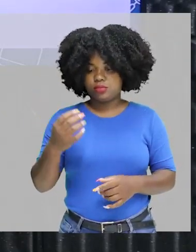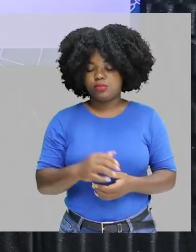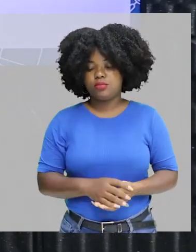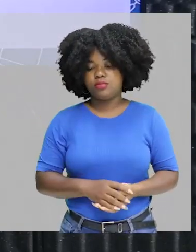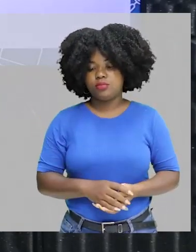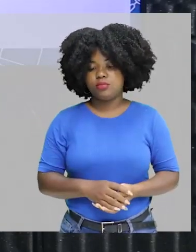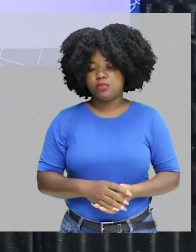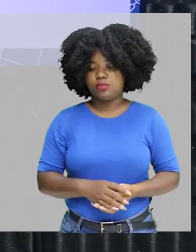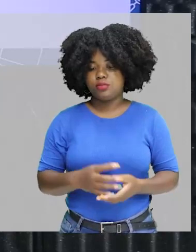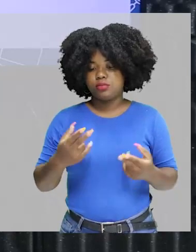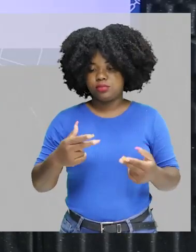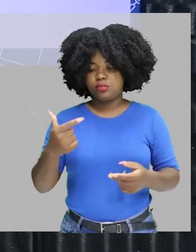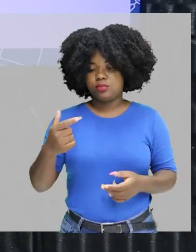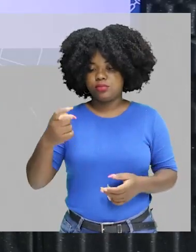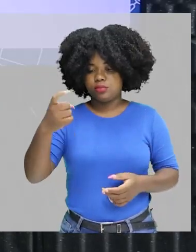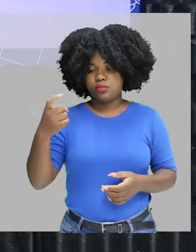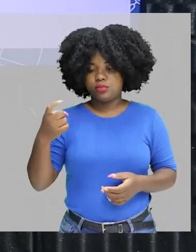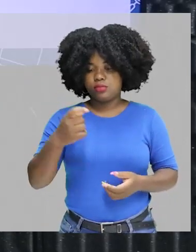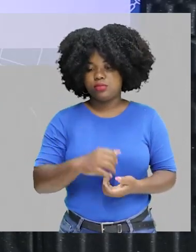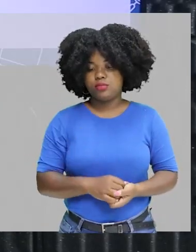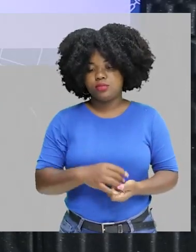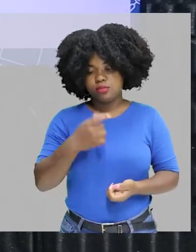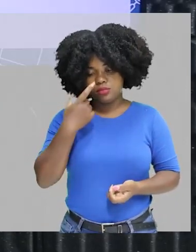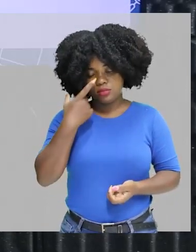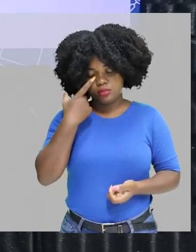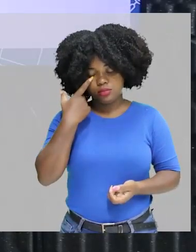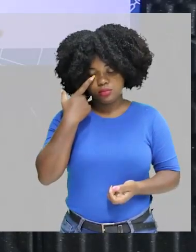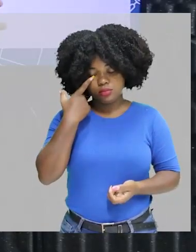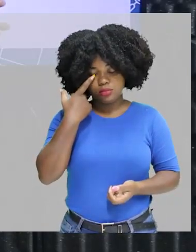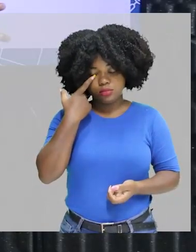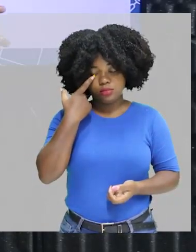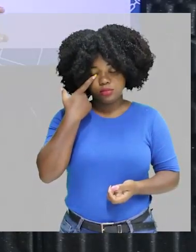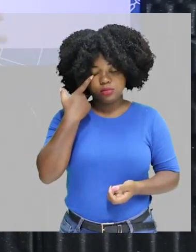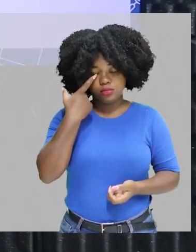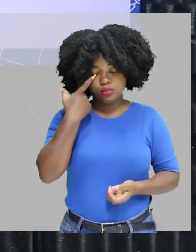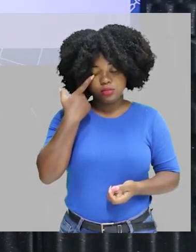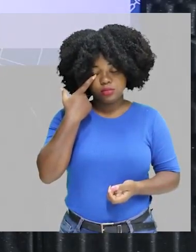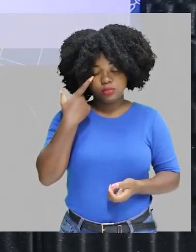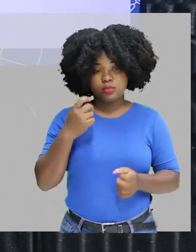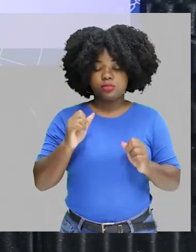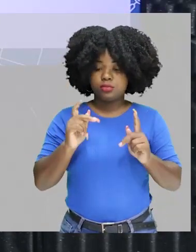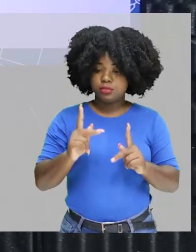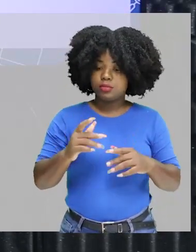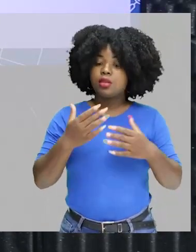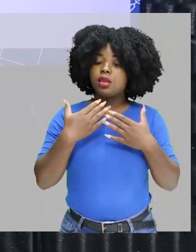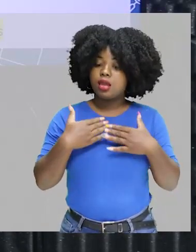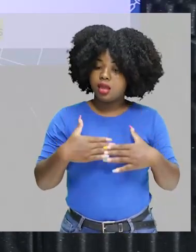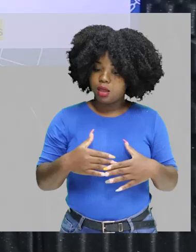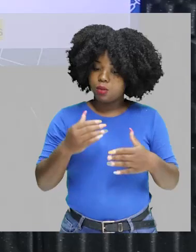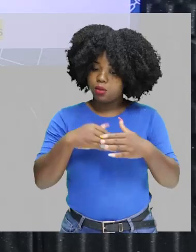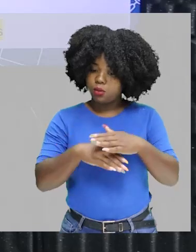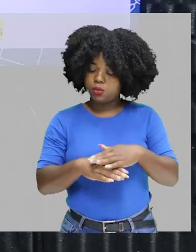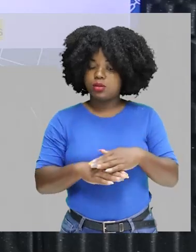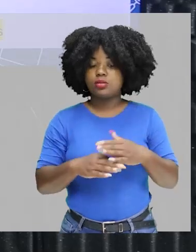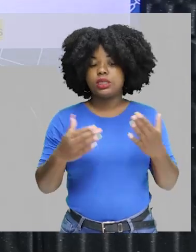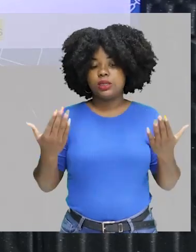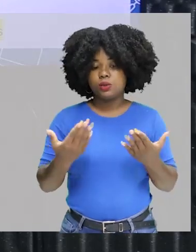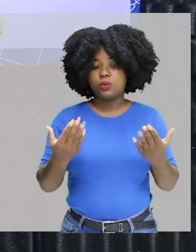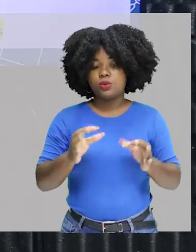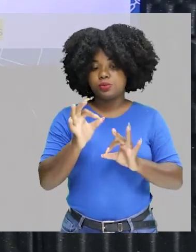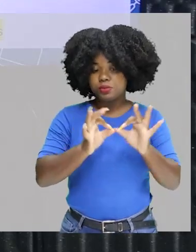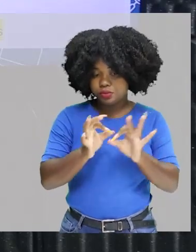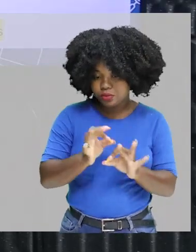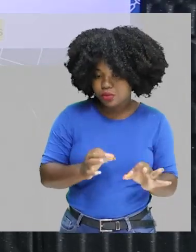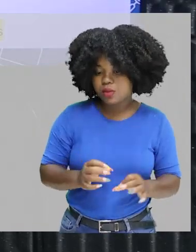potência. Vai ser igual a 2 elevado a x. Guarde esse valor, guarde esse número. Olha